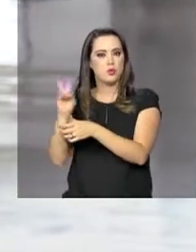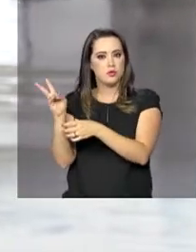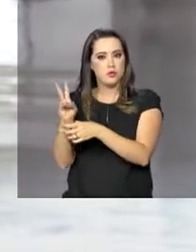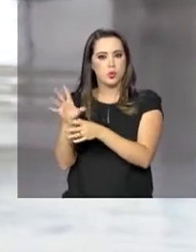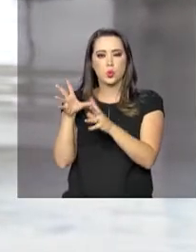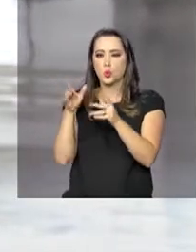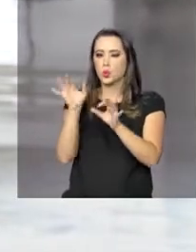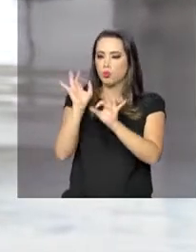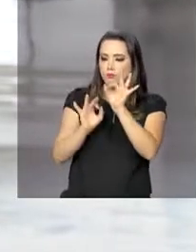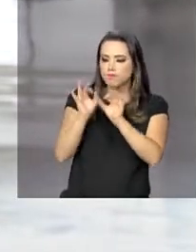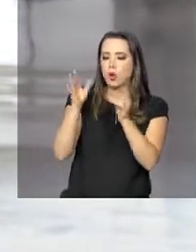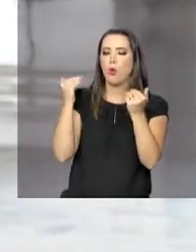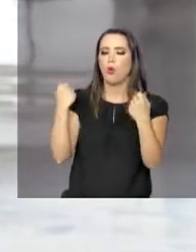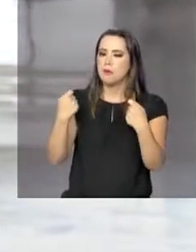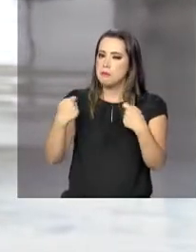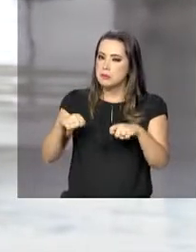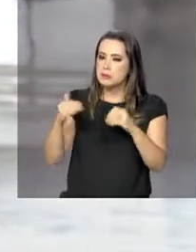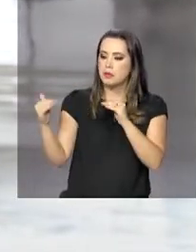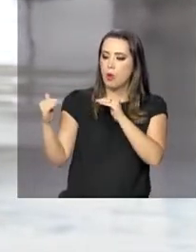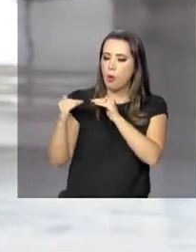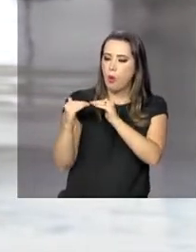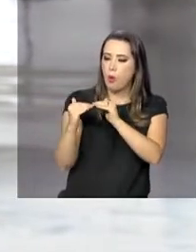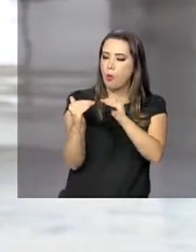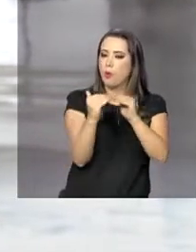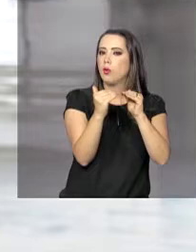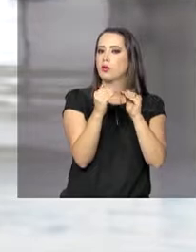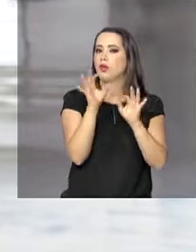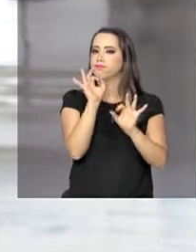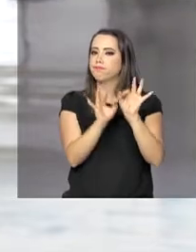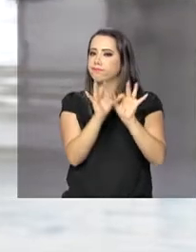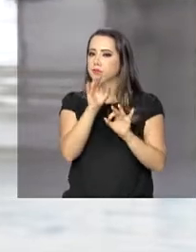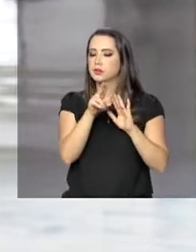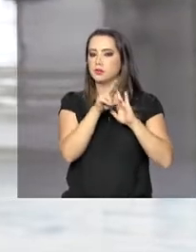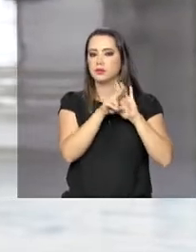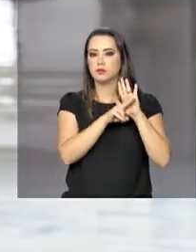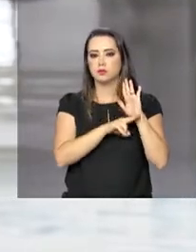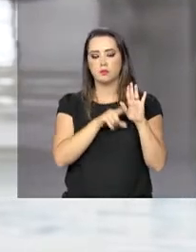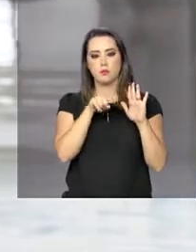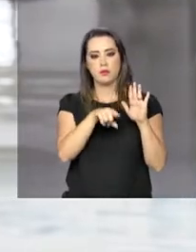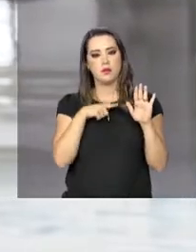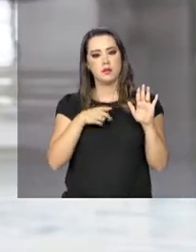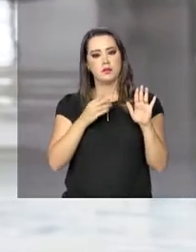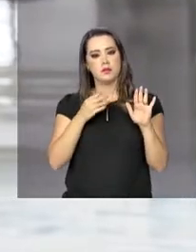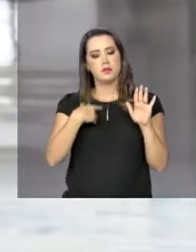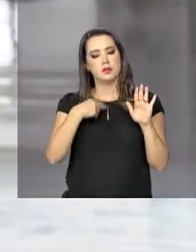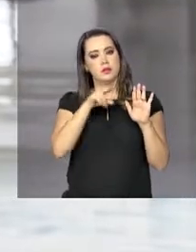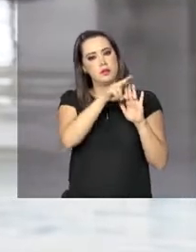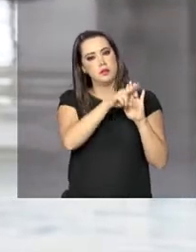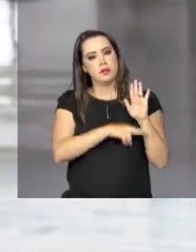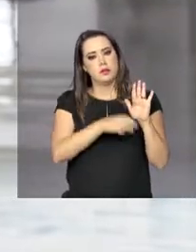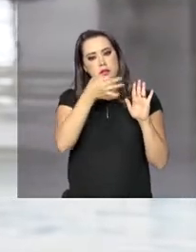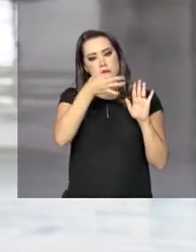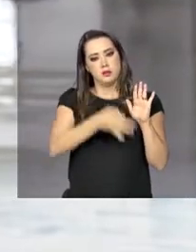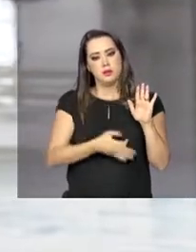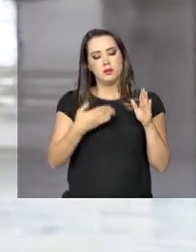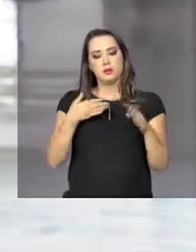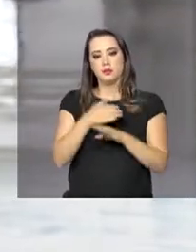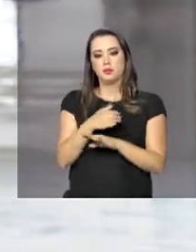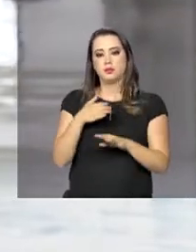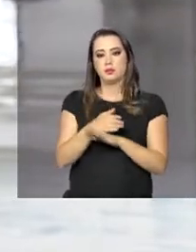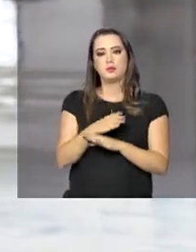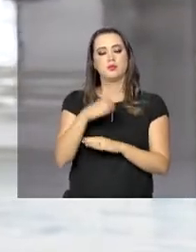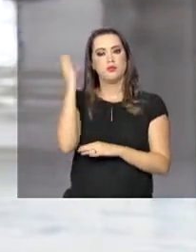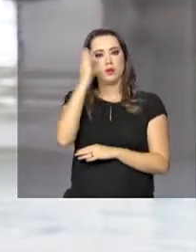gente desenha uma parceria com eles, faz toda a parte de regularização que eu mencionei, então eles vão regularizar do ponto de vista migratório,